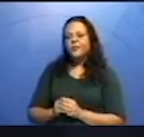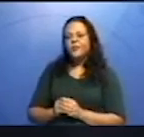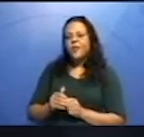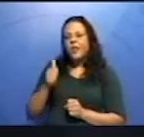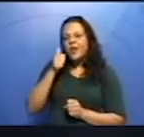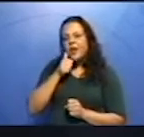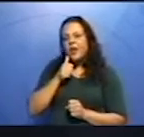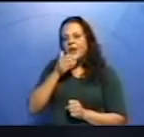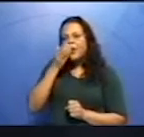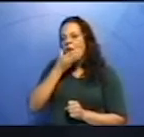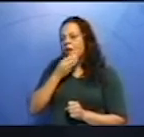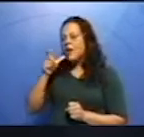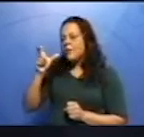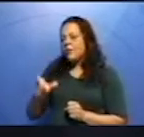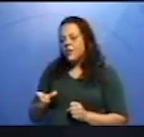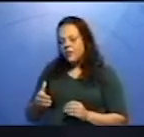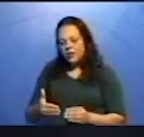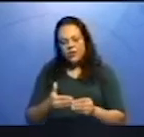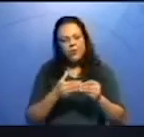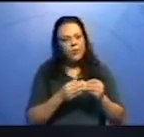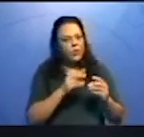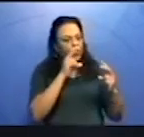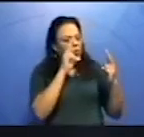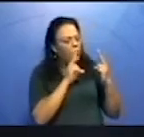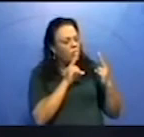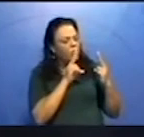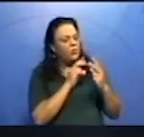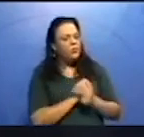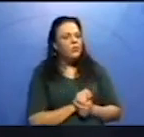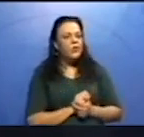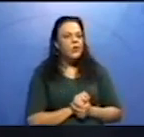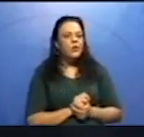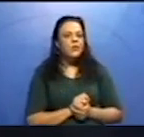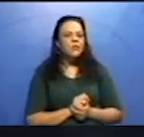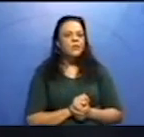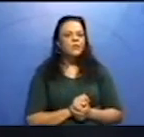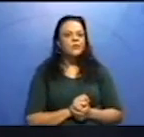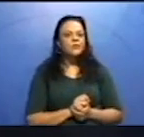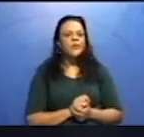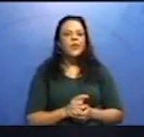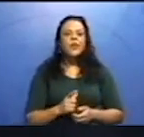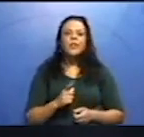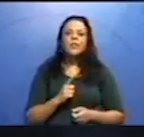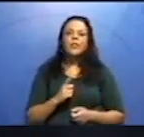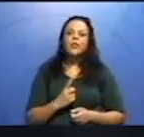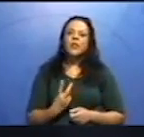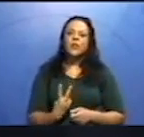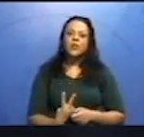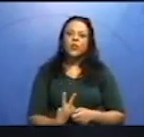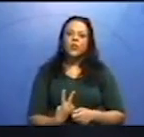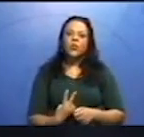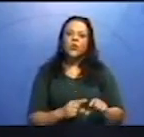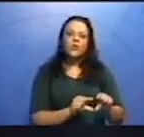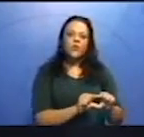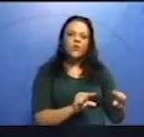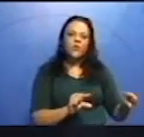e olhou para ela sério e fixo. Composto por coordenação. tenho duas orações